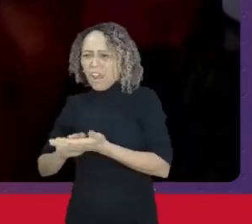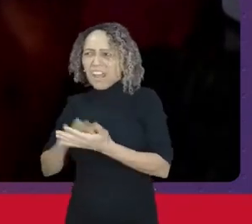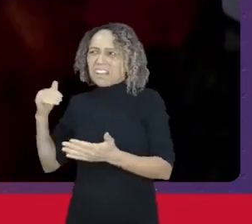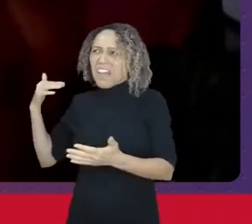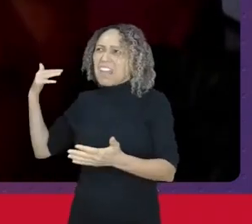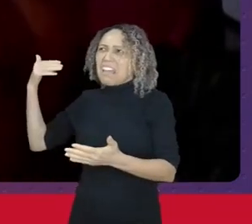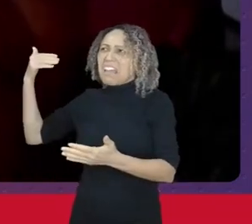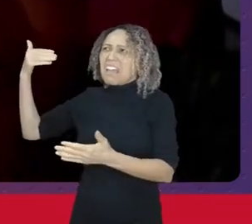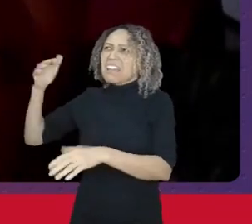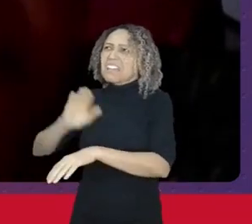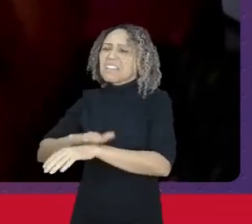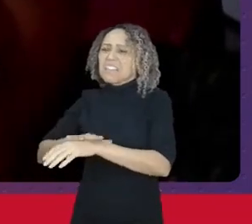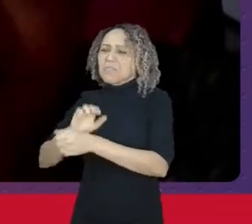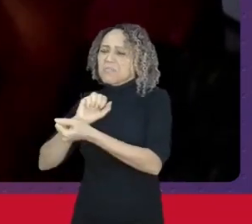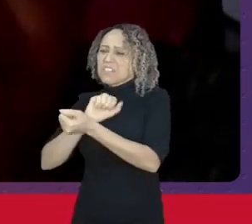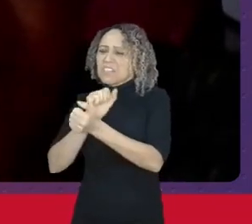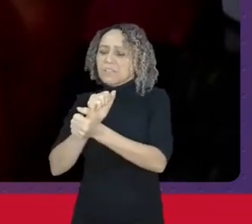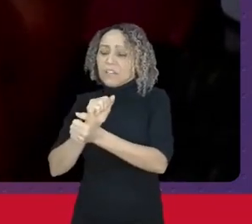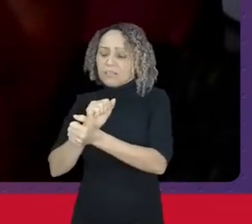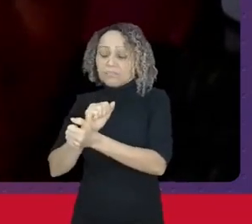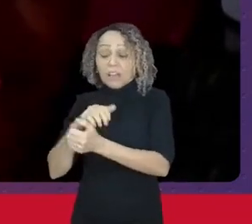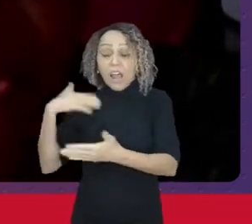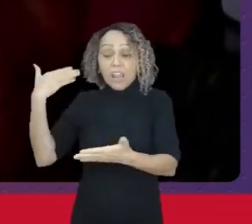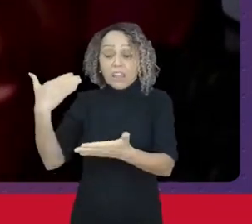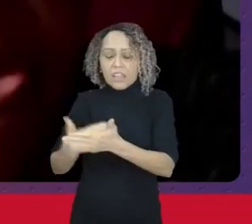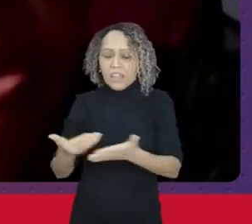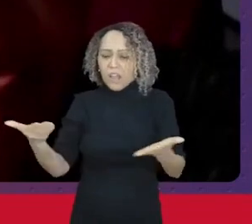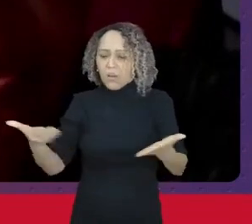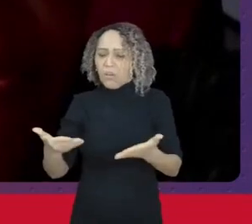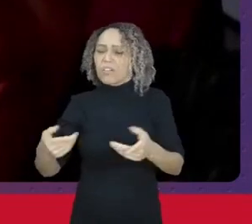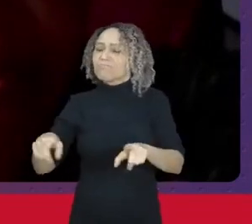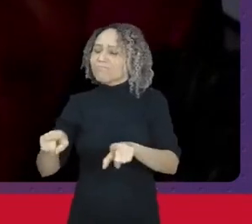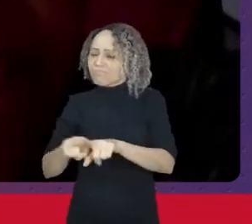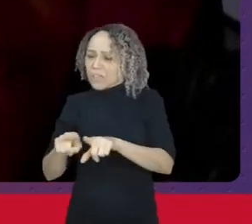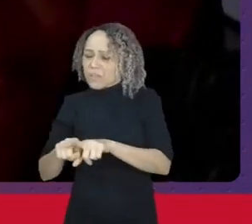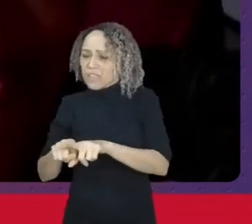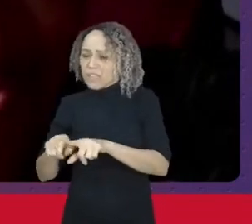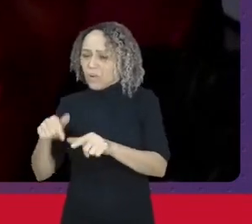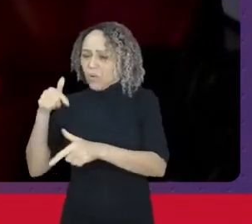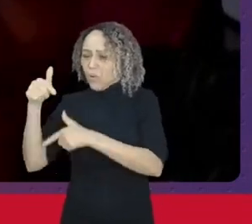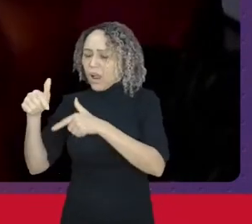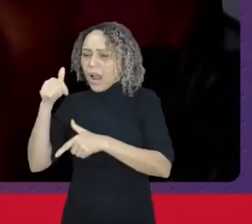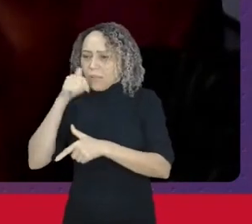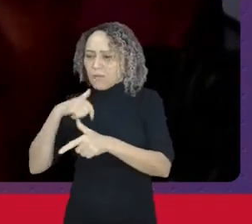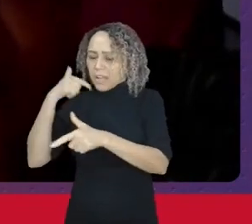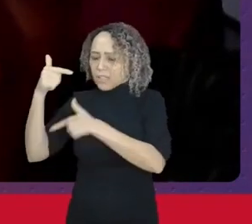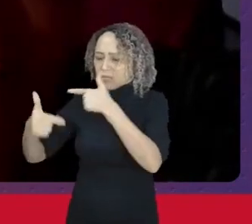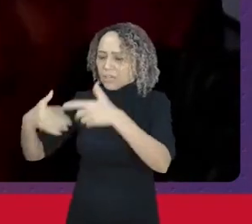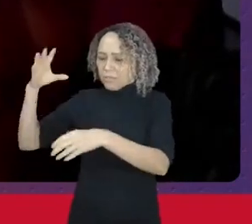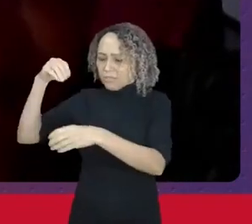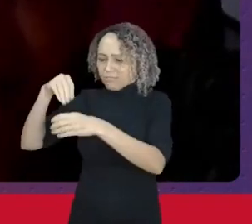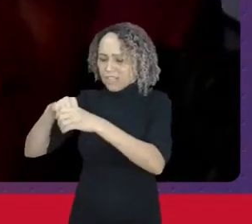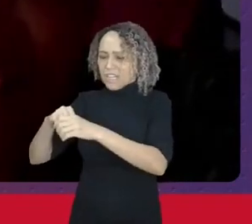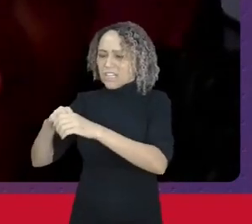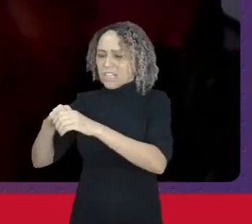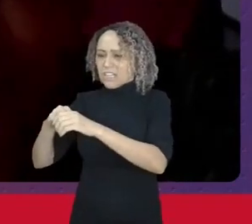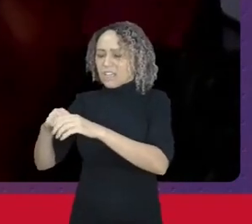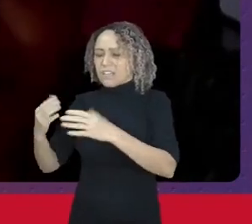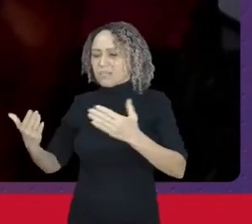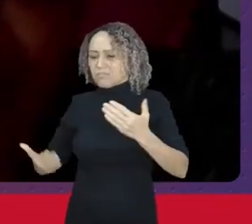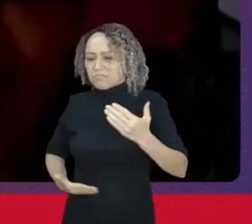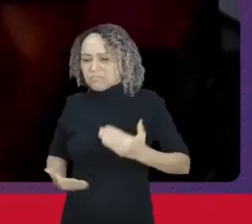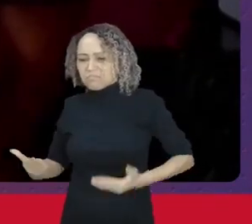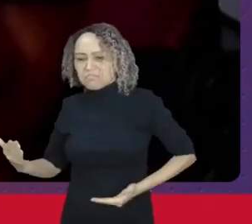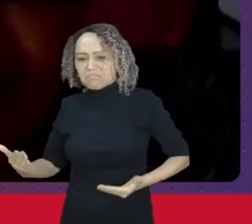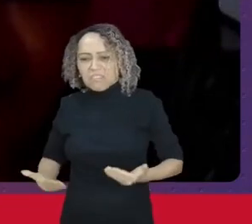atuais através do trabalho doméstico vivem a condição de trabalhadoras